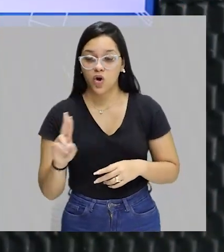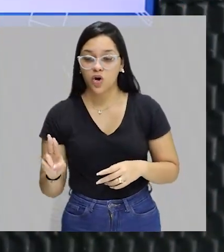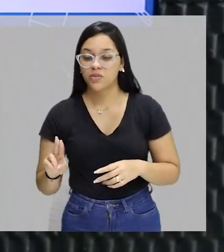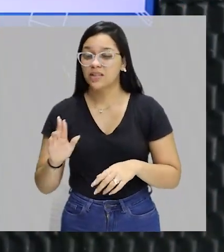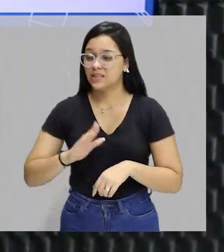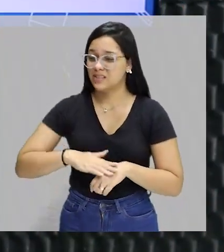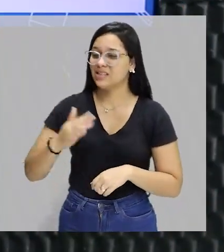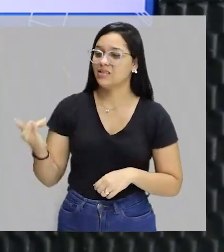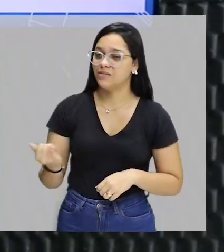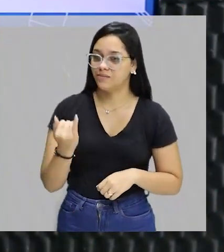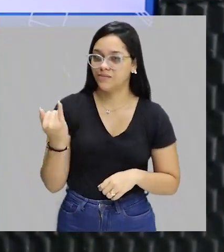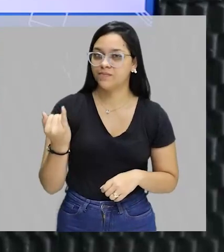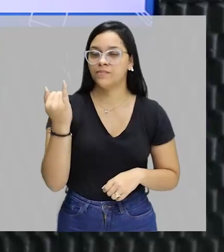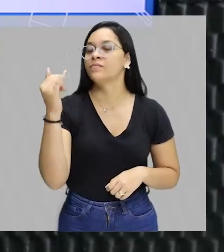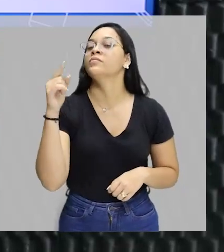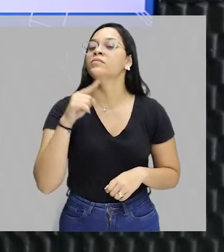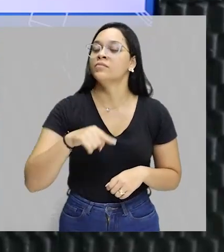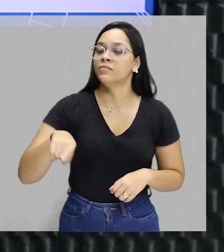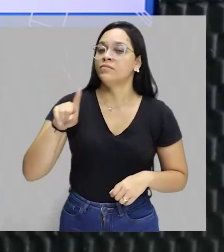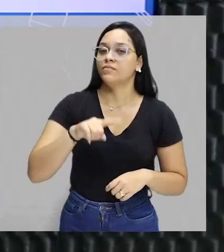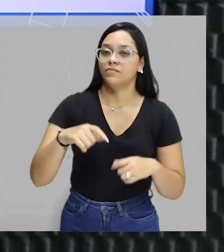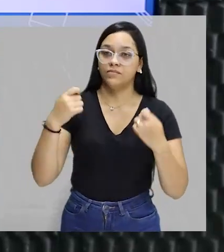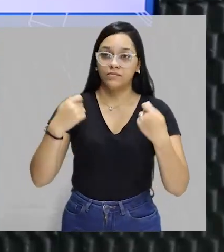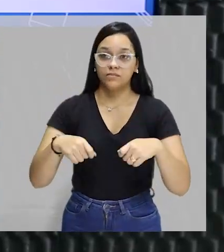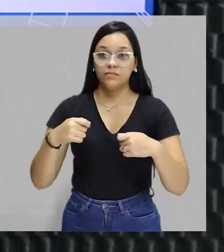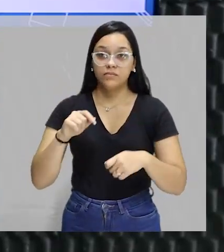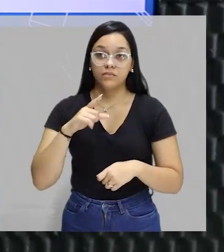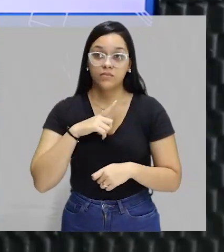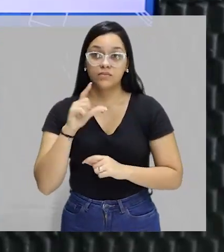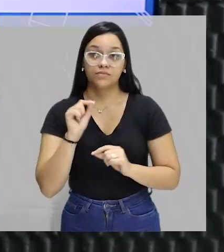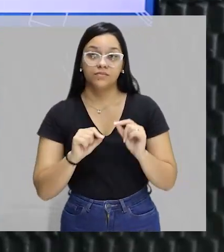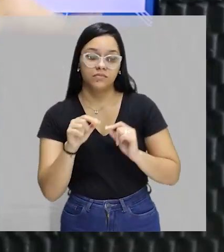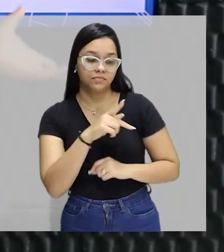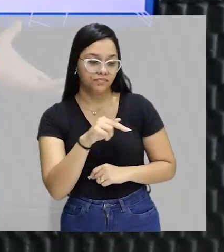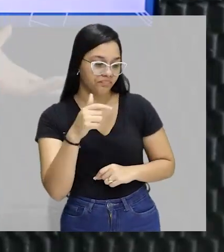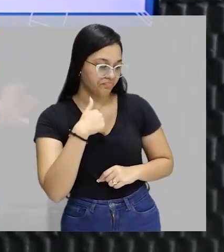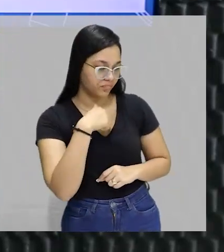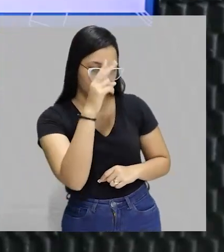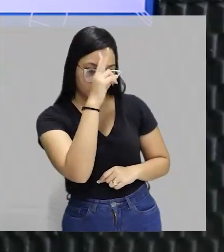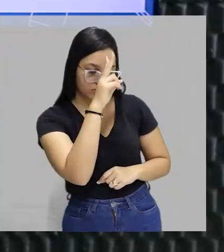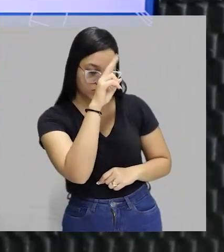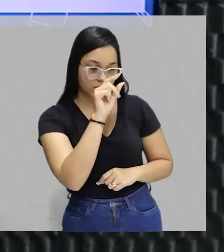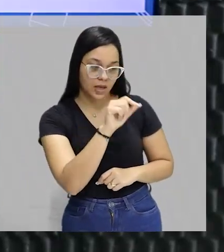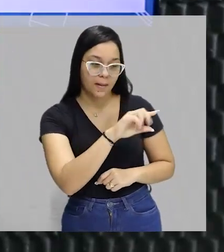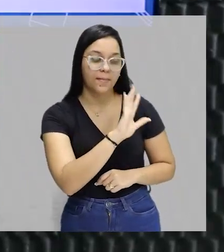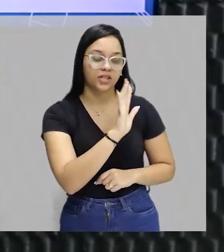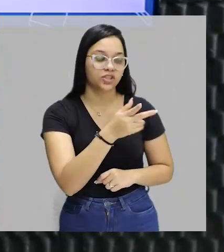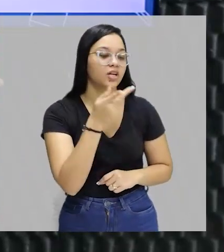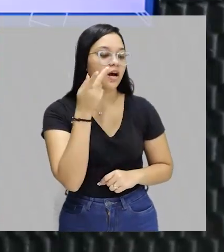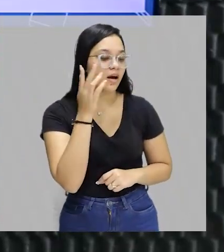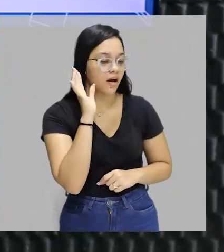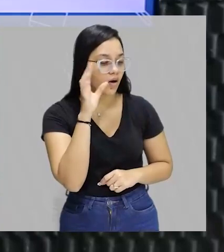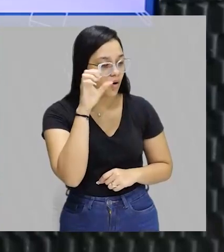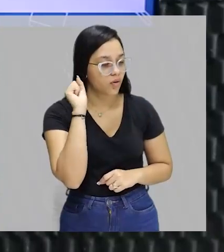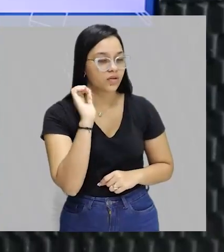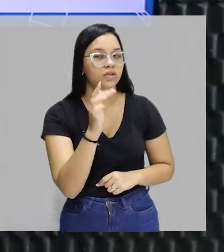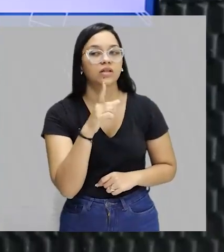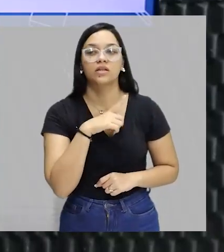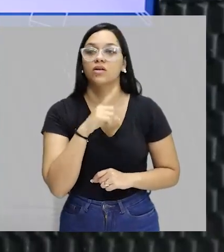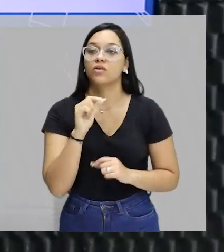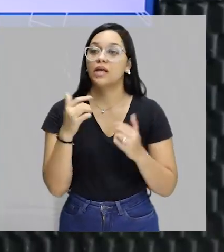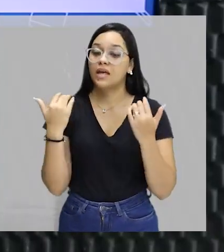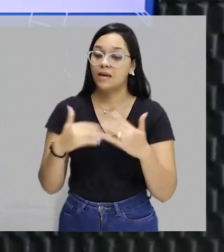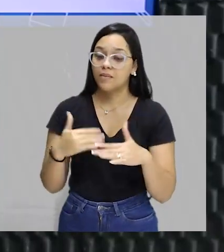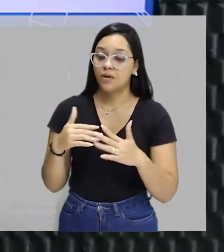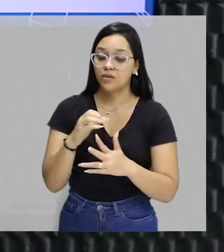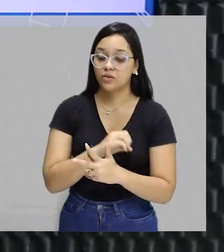importantes dos quais vocês precisam para ter a noção de... O professor não lembra exatamente o que é, mas eu já ouviu falar. Exemplo, alguns deles já caíram em